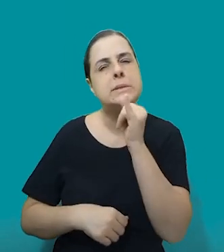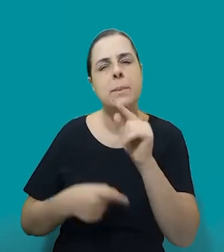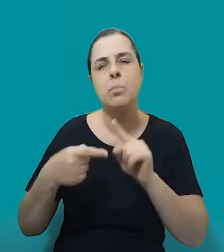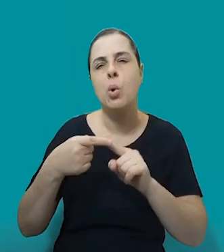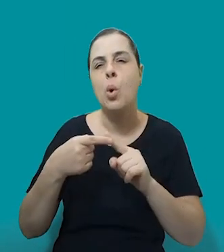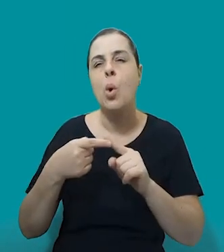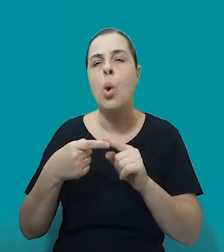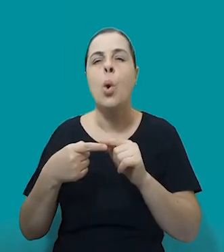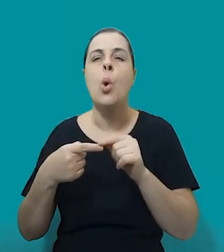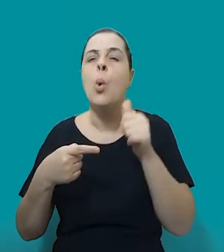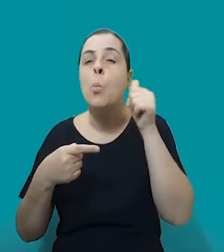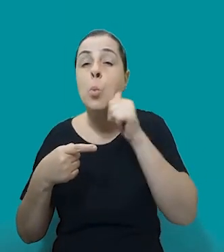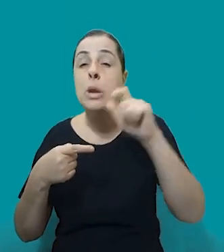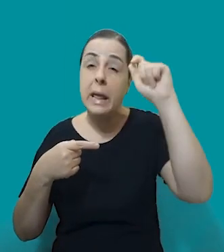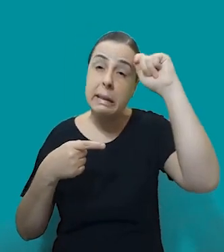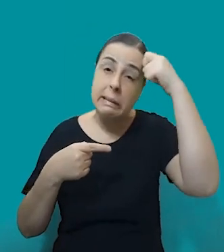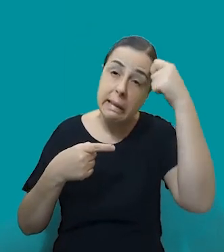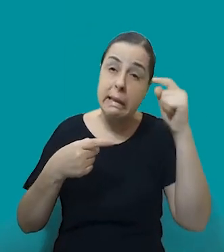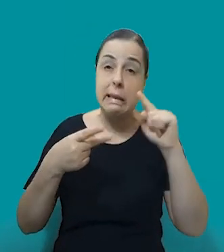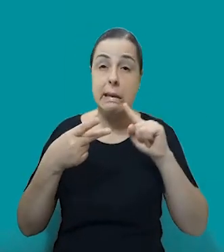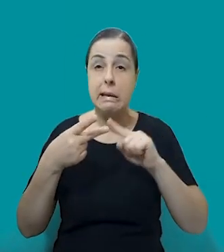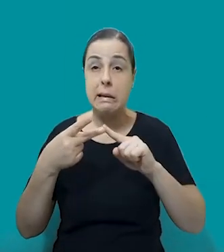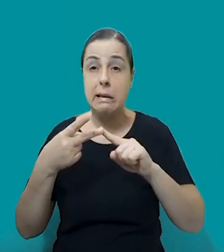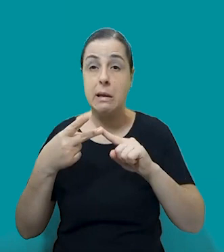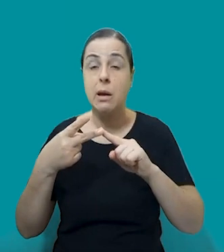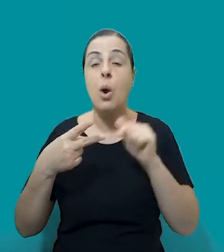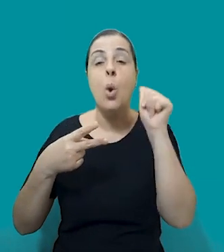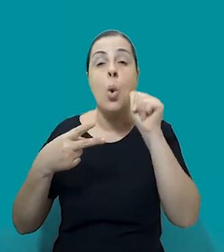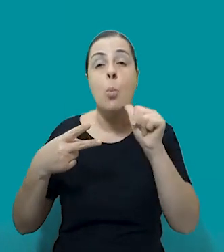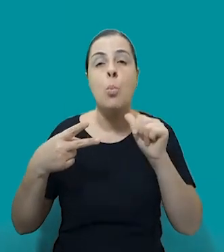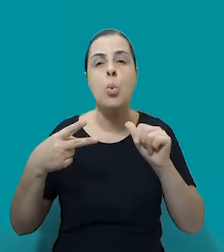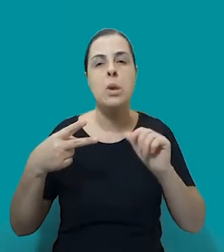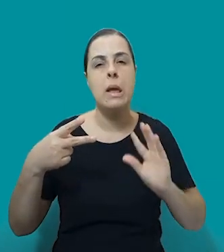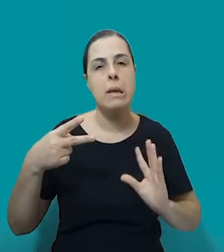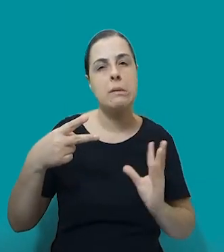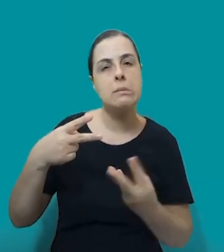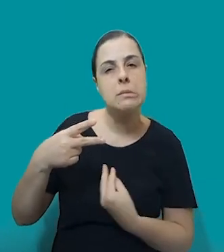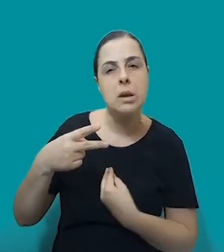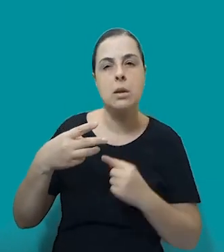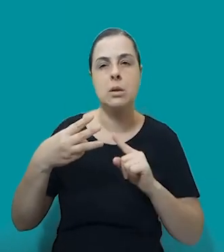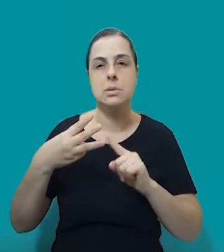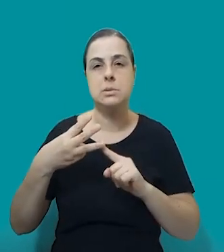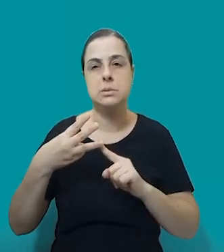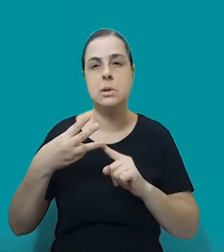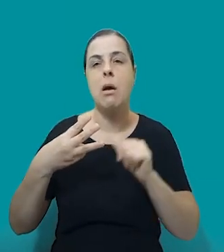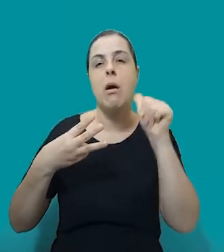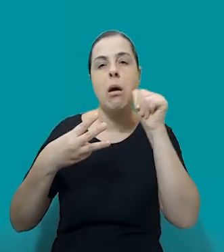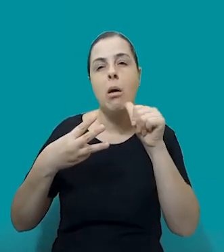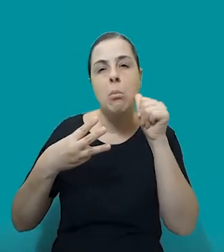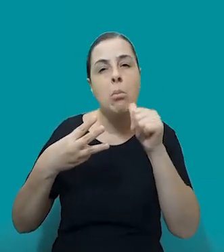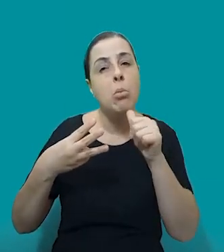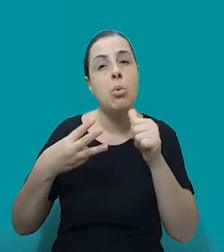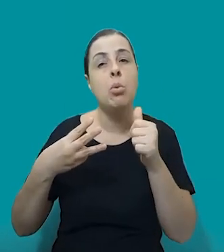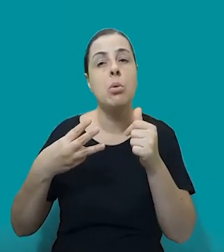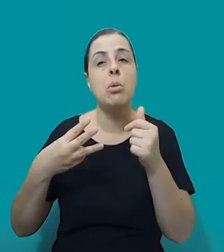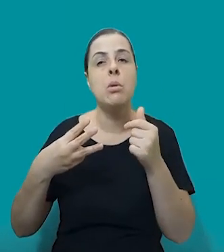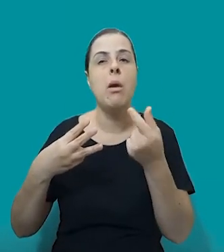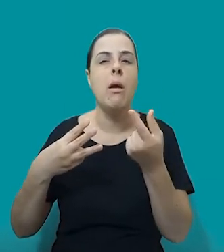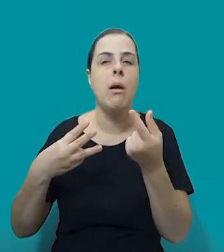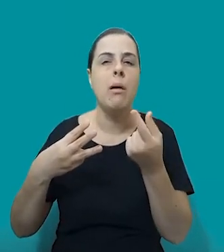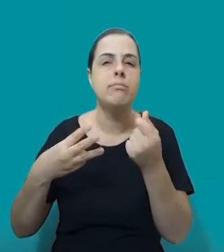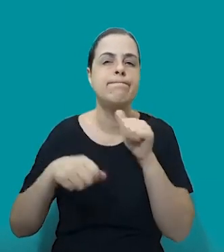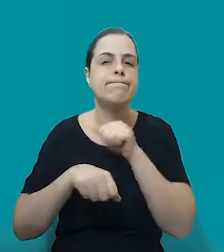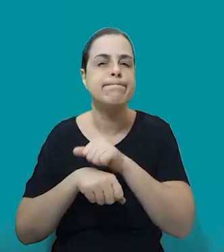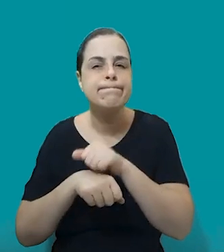mulheres trans, enfim, você tem duas vulnerabilidades. As mulheres de baixa aquisição social, baixa possibilidade